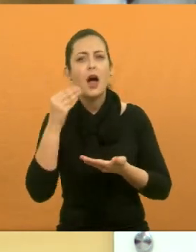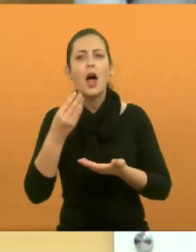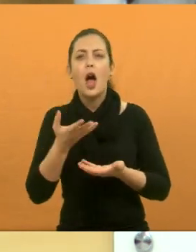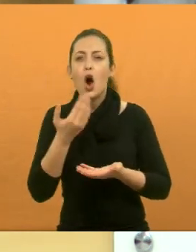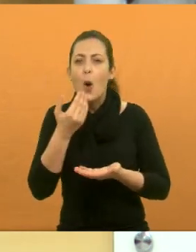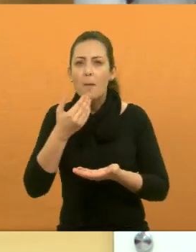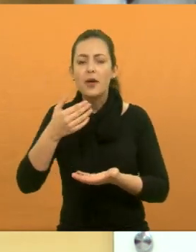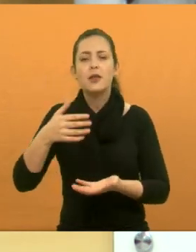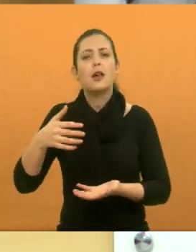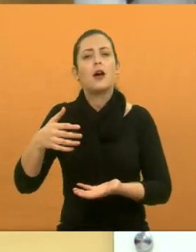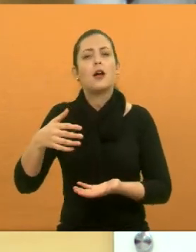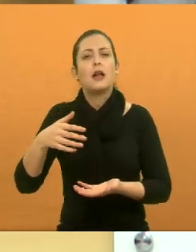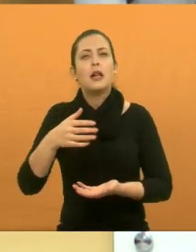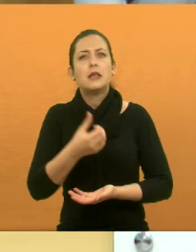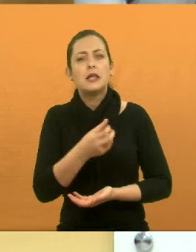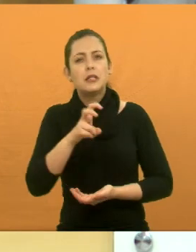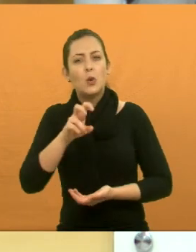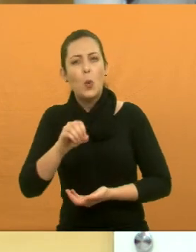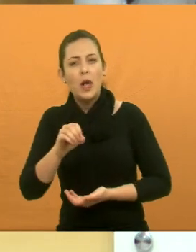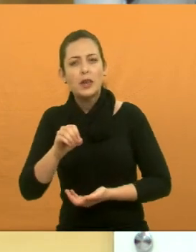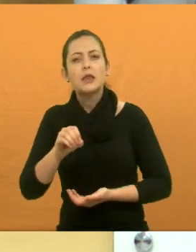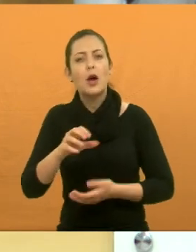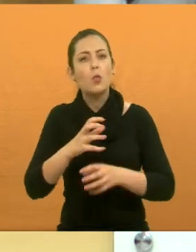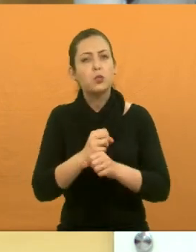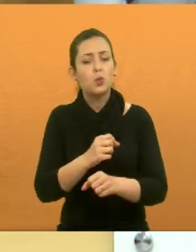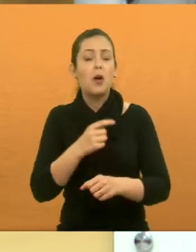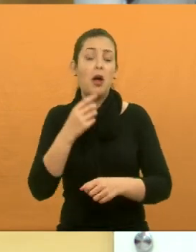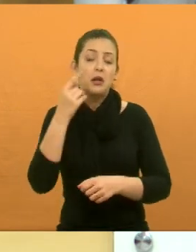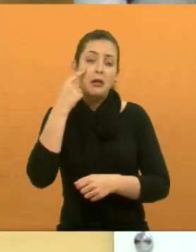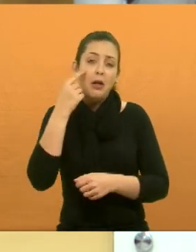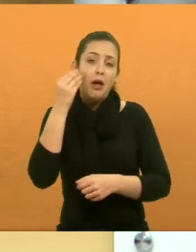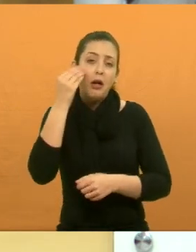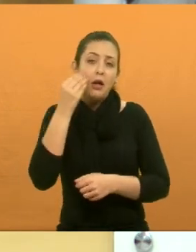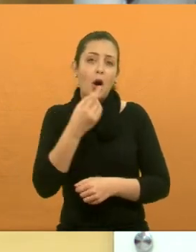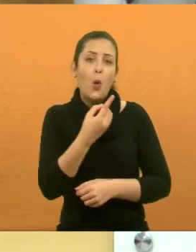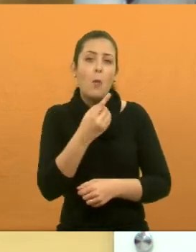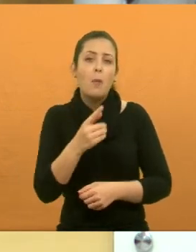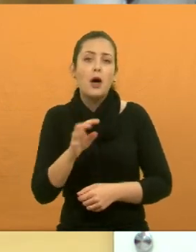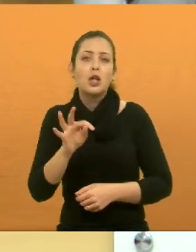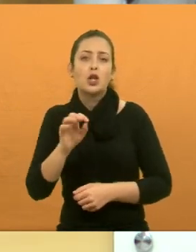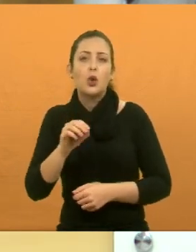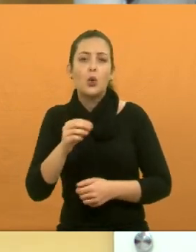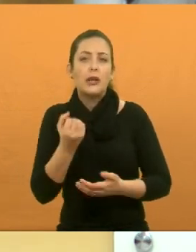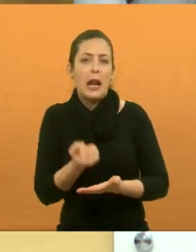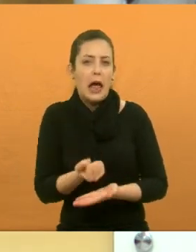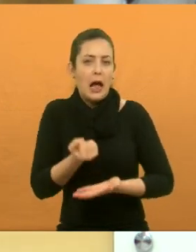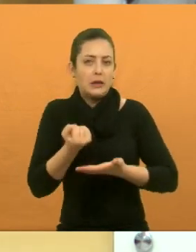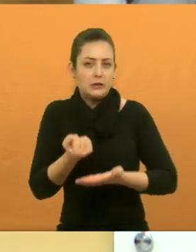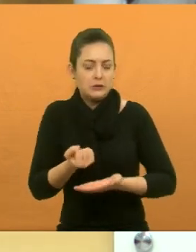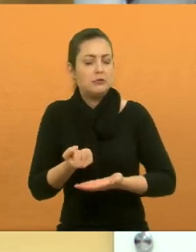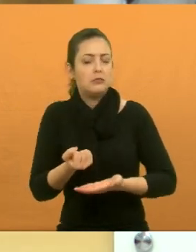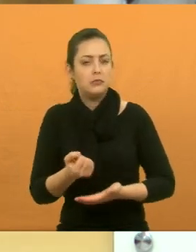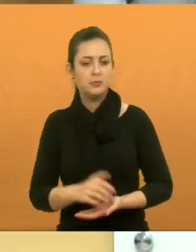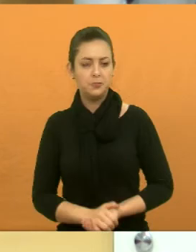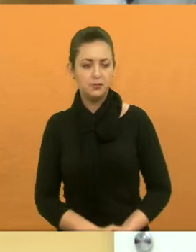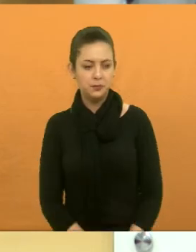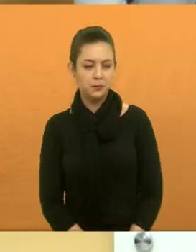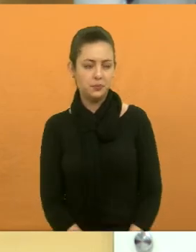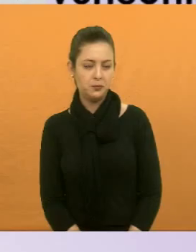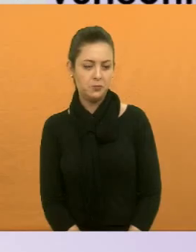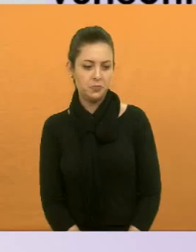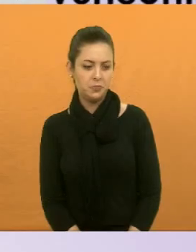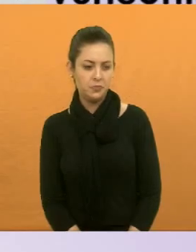passado foi arrecadado 650 quilos de ração. Vamos ver se esse ano a gente arrecada pelo menos uma tonelada de ração. Próximo.